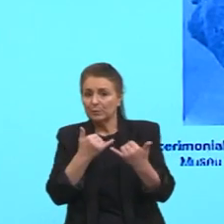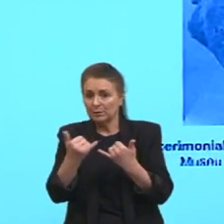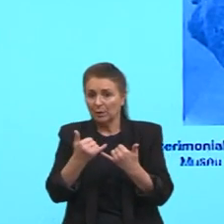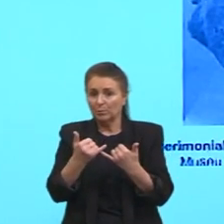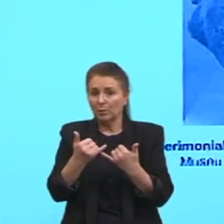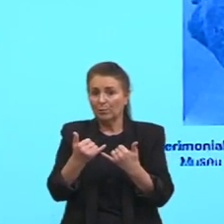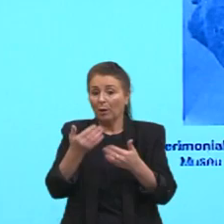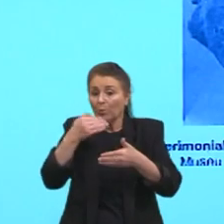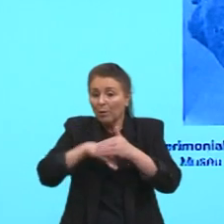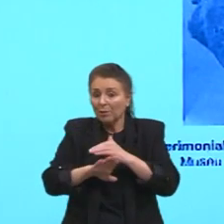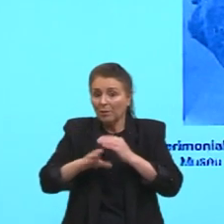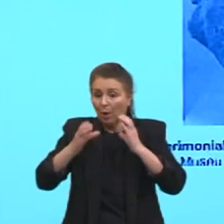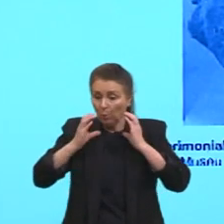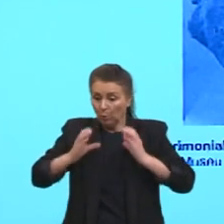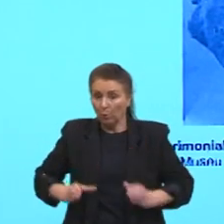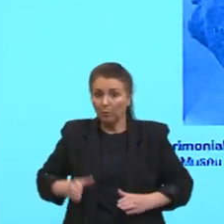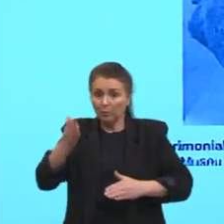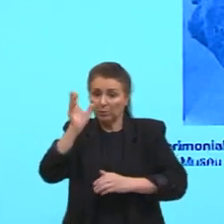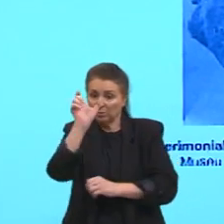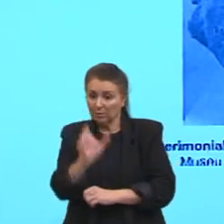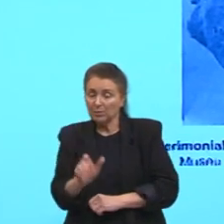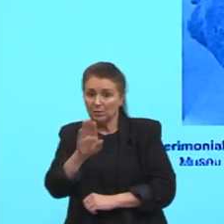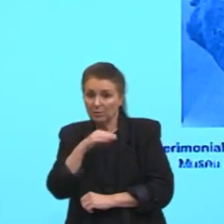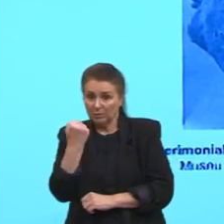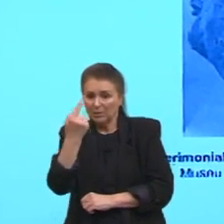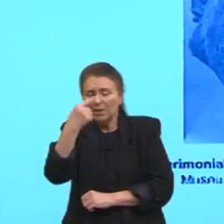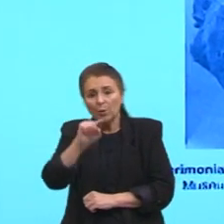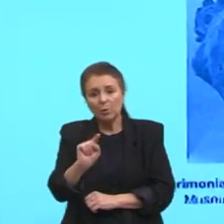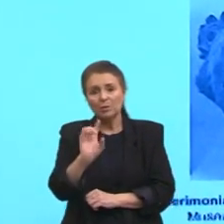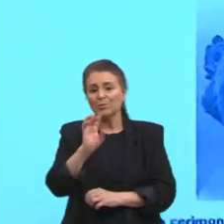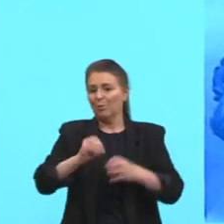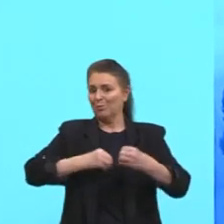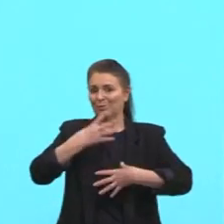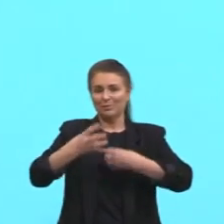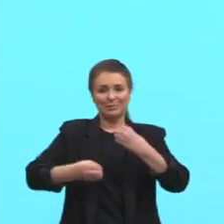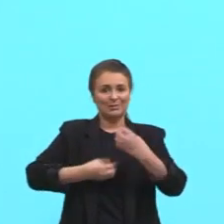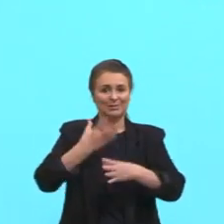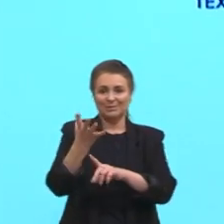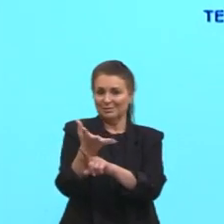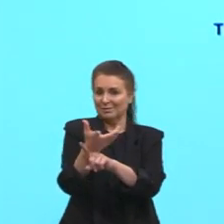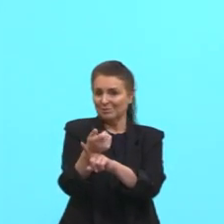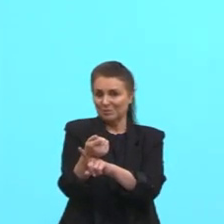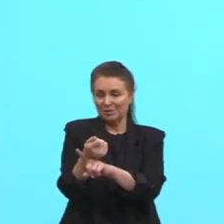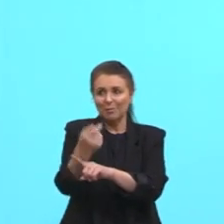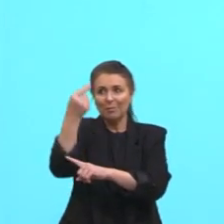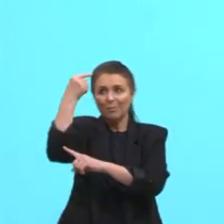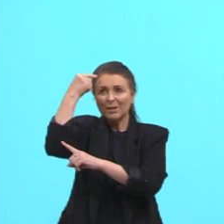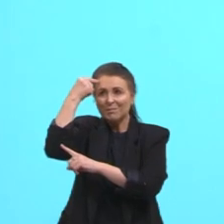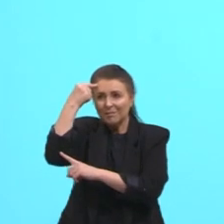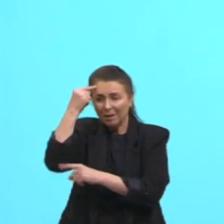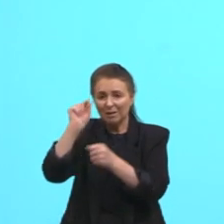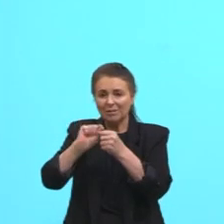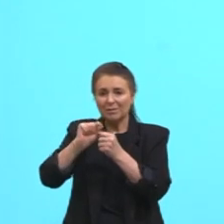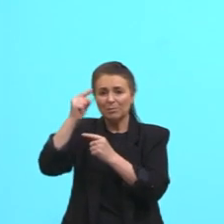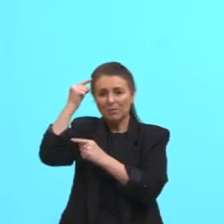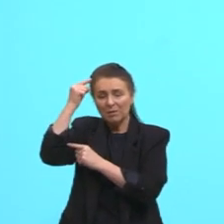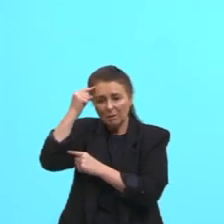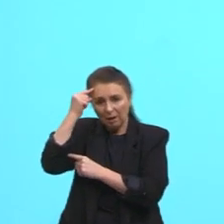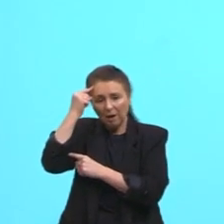e a outra apenas uma expressão artística nos fazendo pensar, refletir e